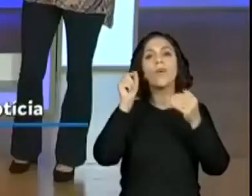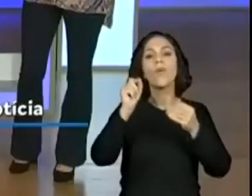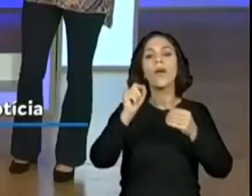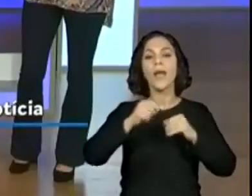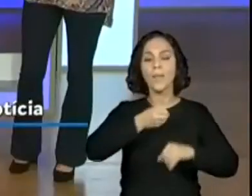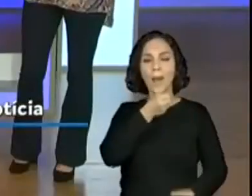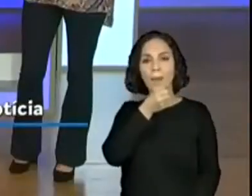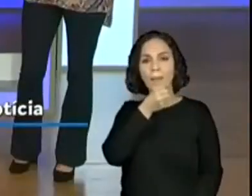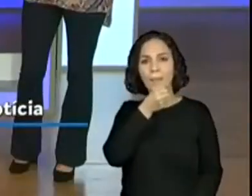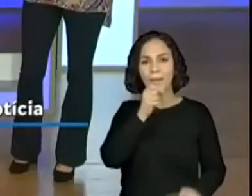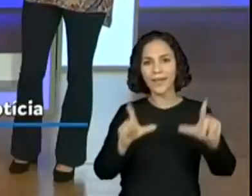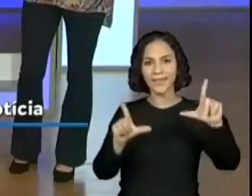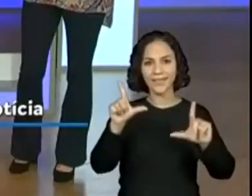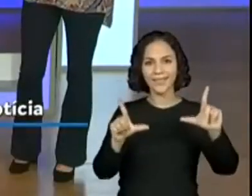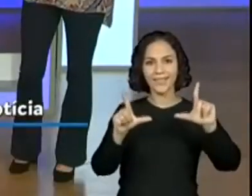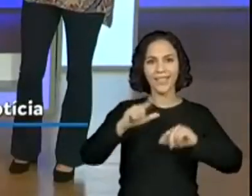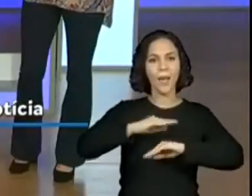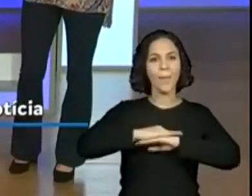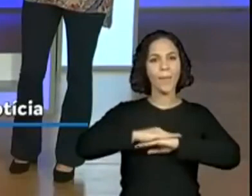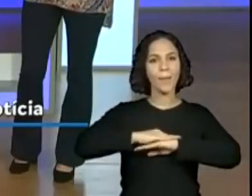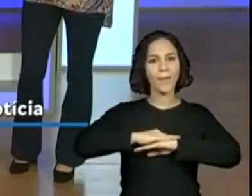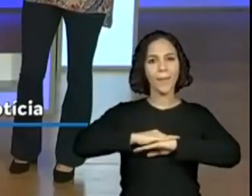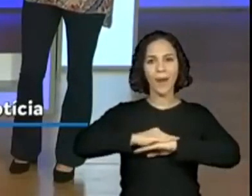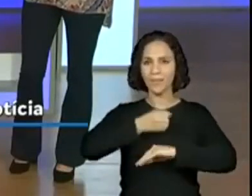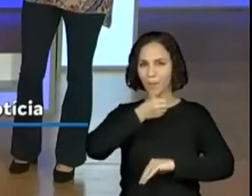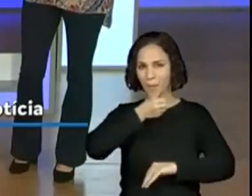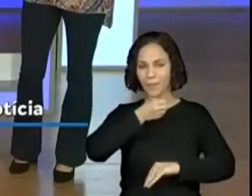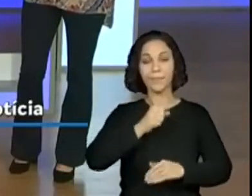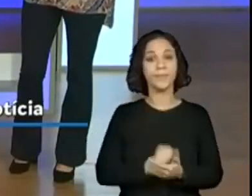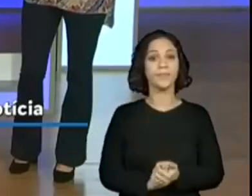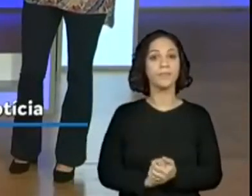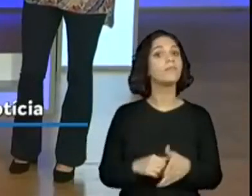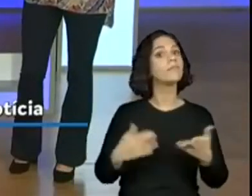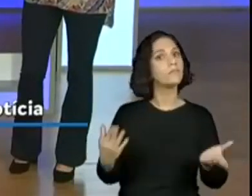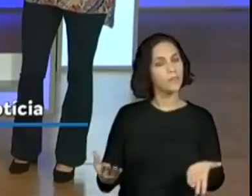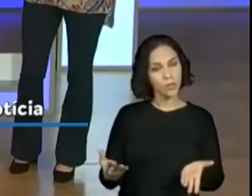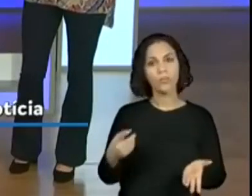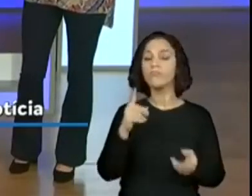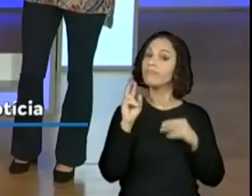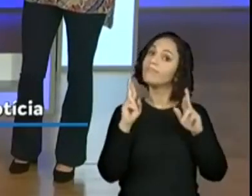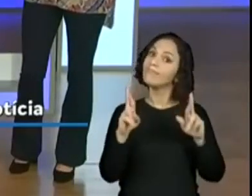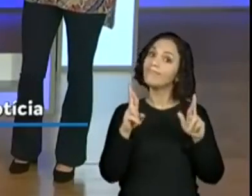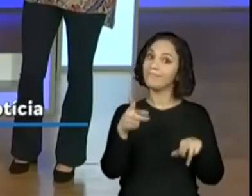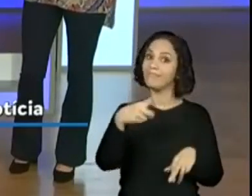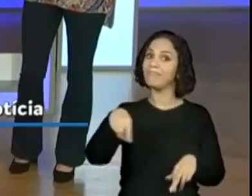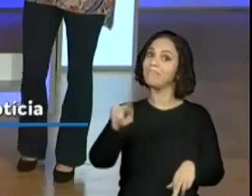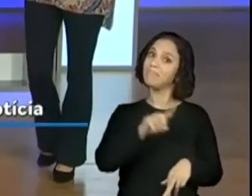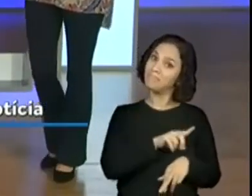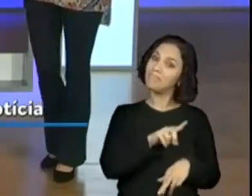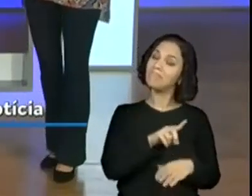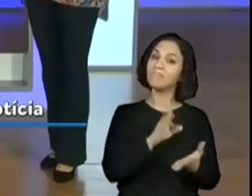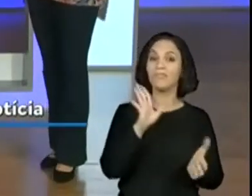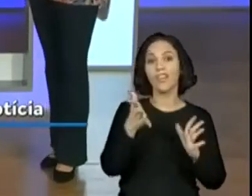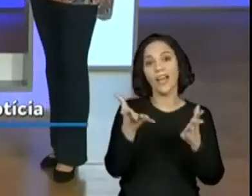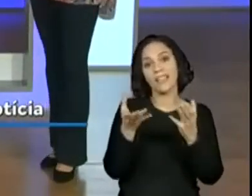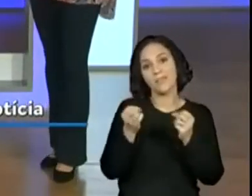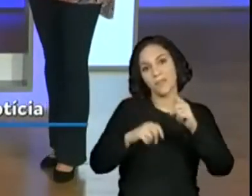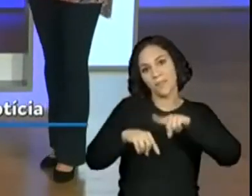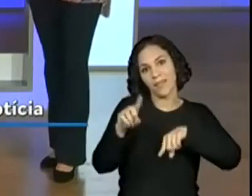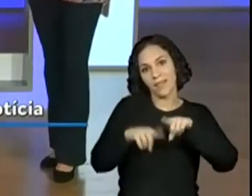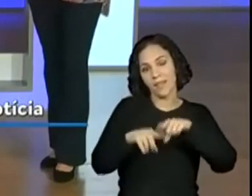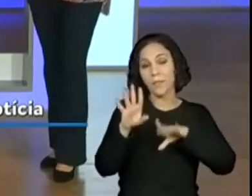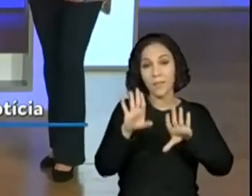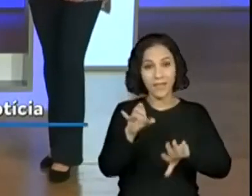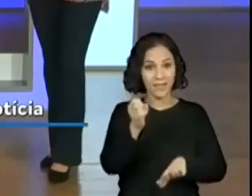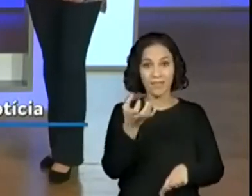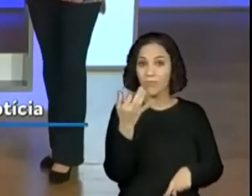Olha só que gostoso, hein? Isso. espero que... Desperante. Não é? Isso. Esperamos que todos estejam com o material em mãos, mas